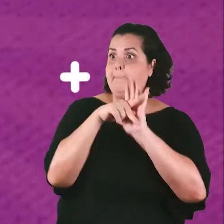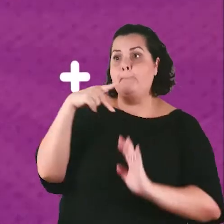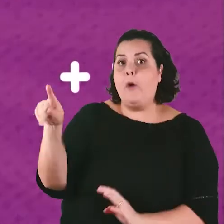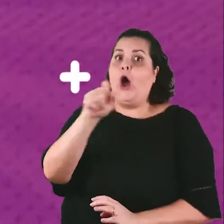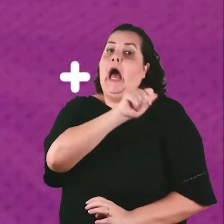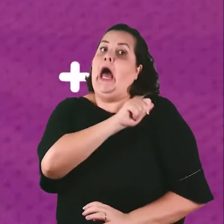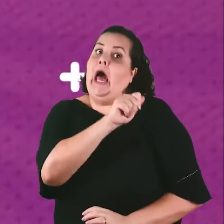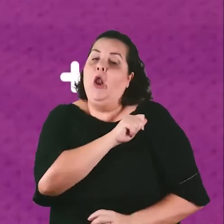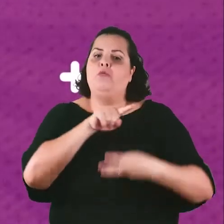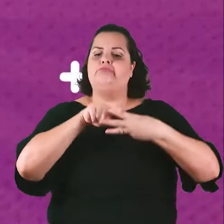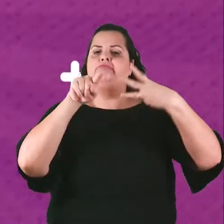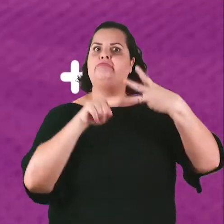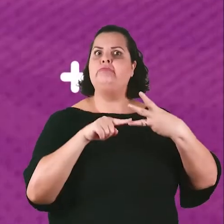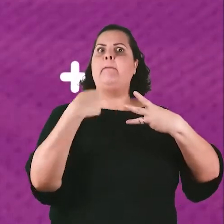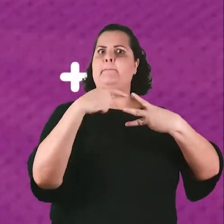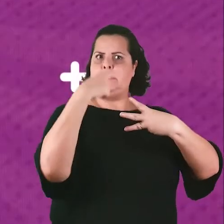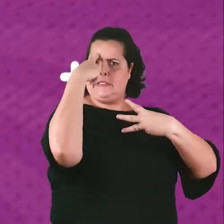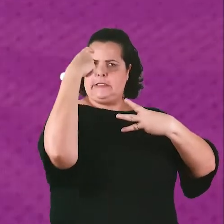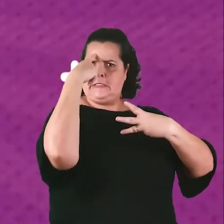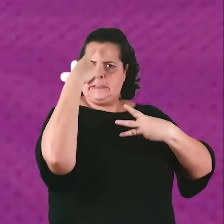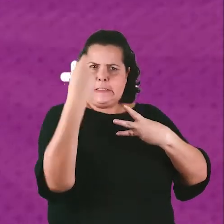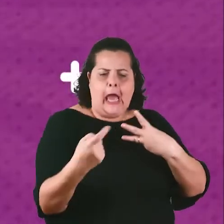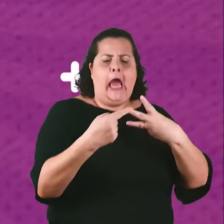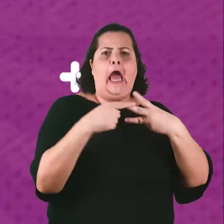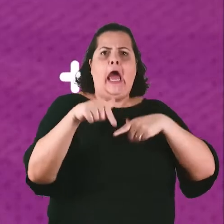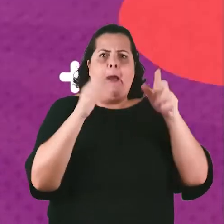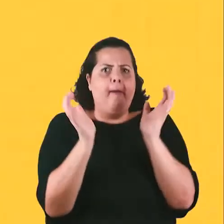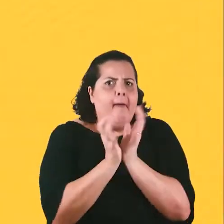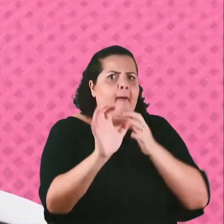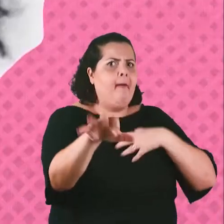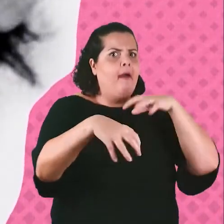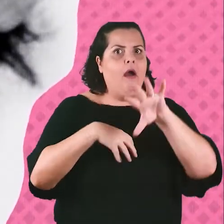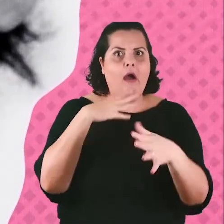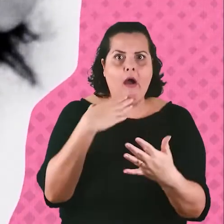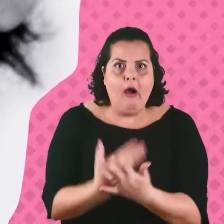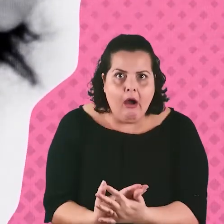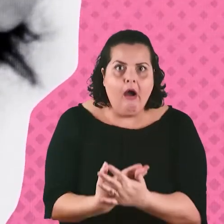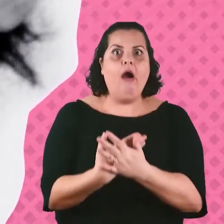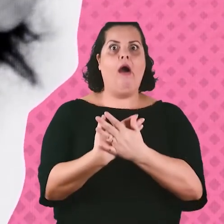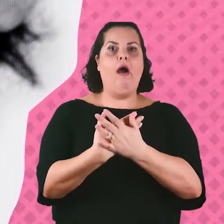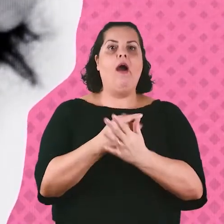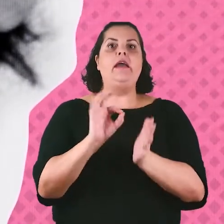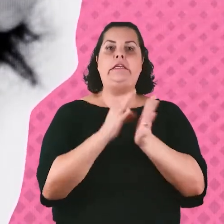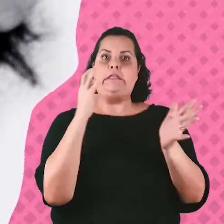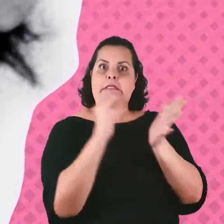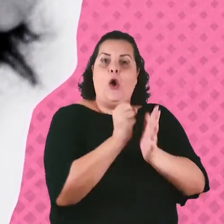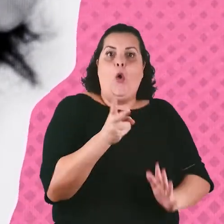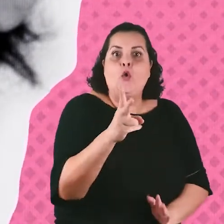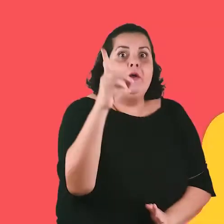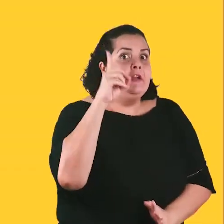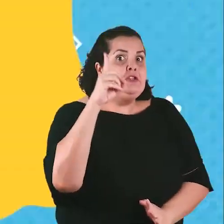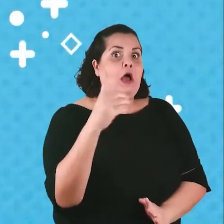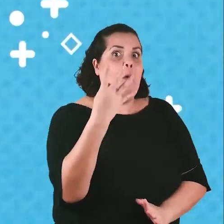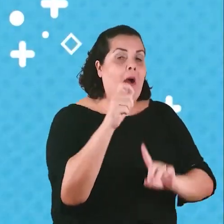estudantes Criada com muita empatia, criatividade e trabalho em equipe Tá passada? Inscrições prorrogadas até 4